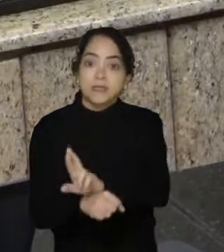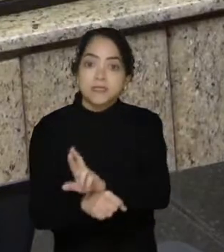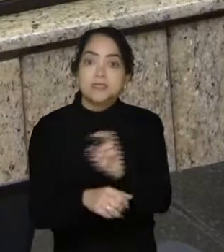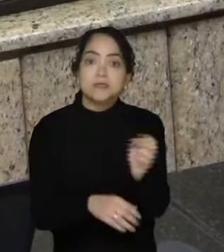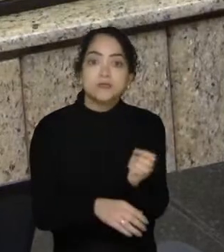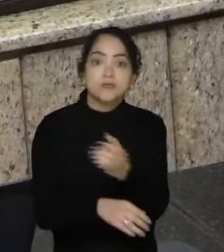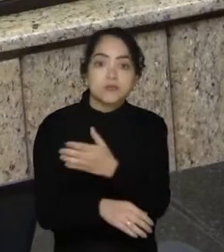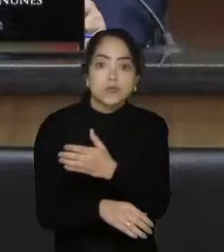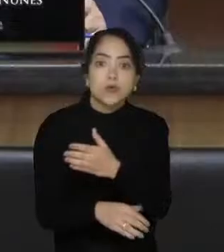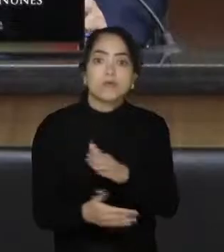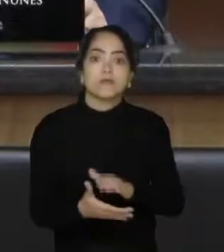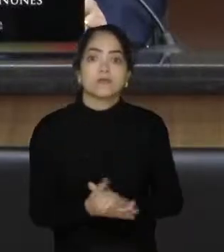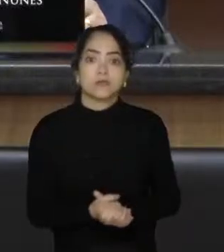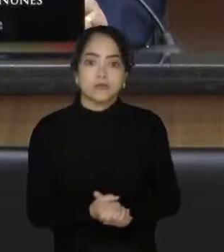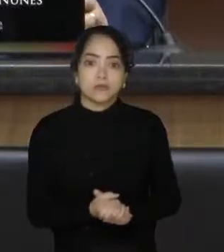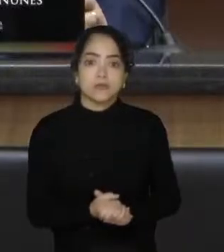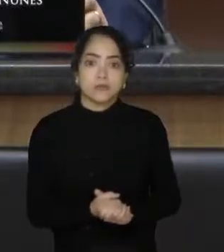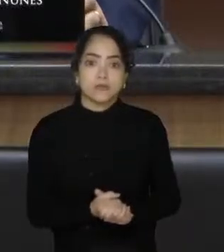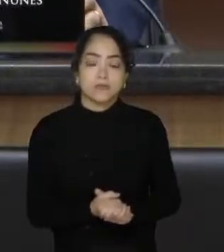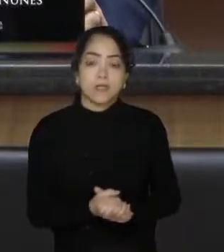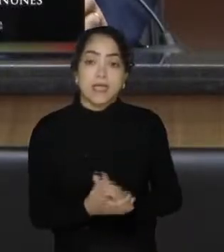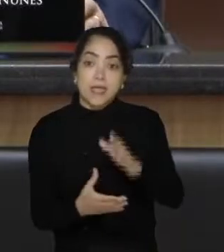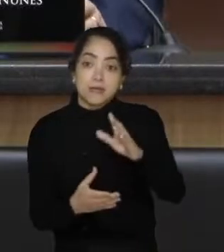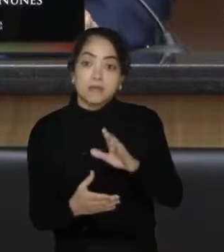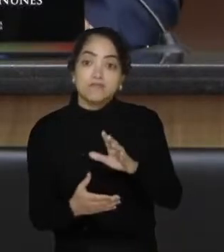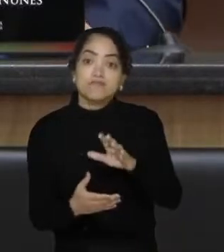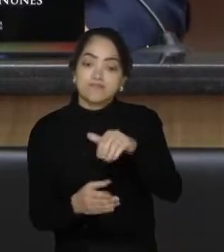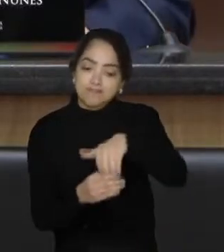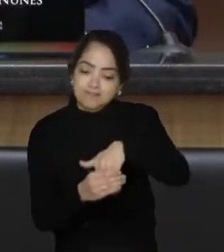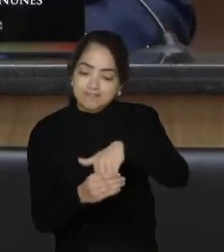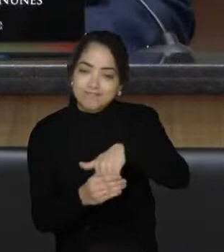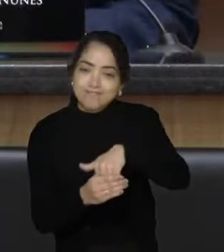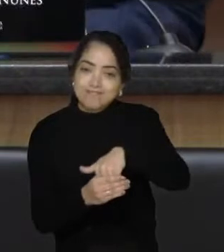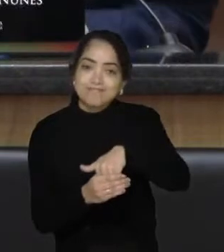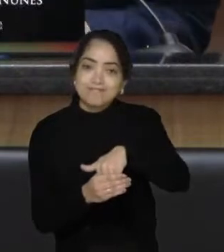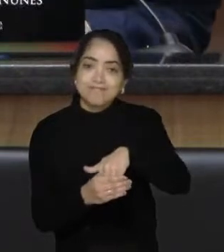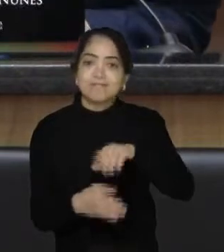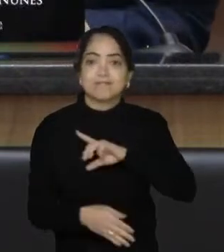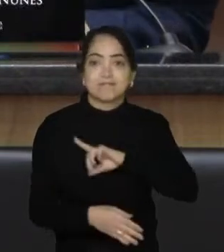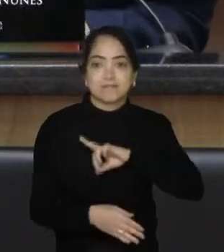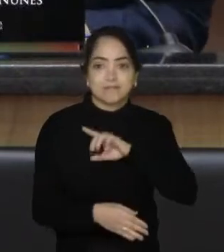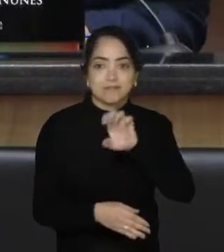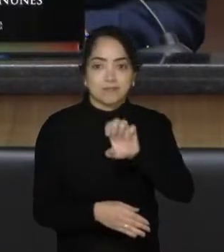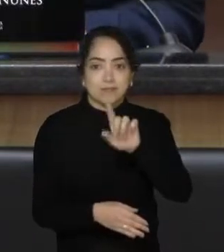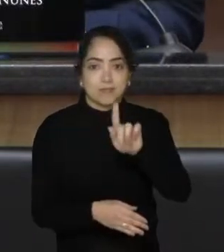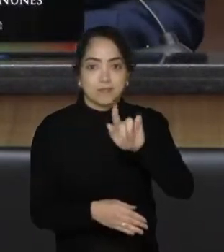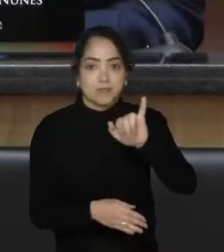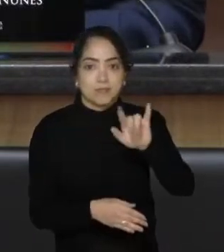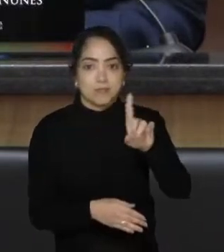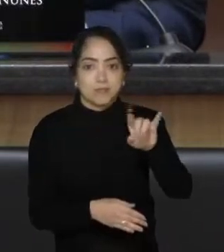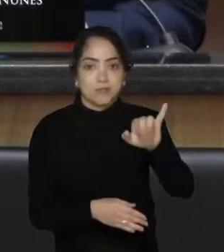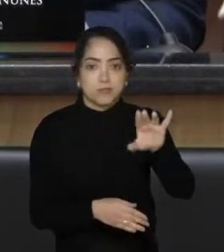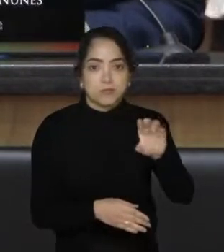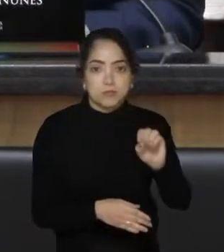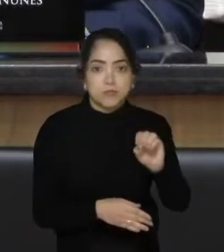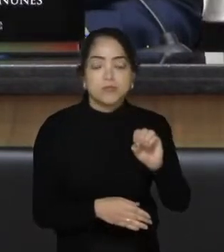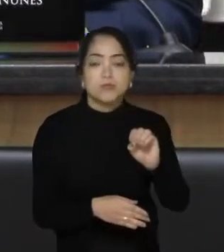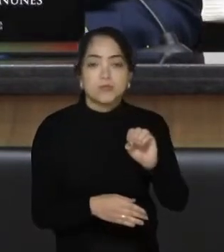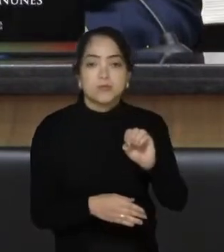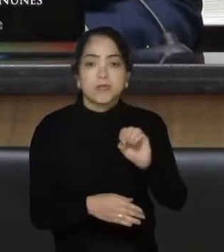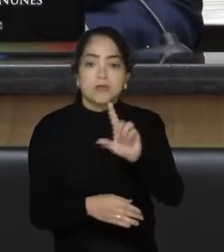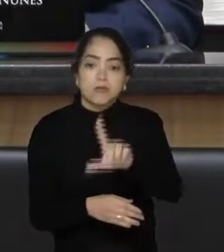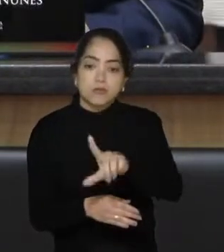deputados eleitos dessa casa, o delegado Egídio Ferrari que foi eleito pelo nosso partido,